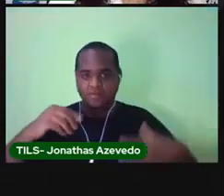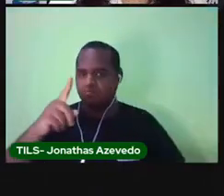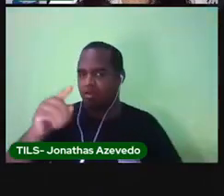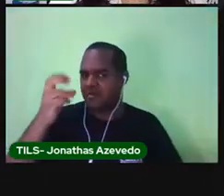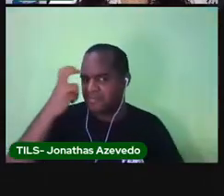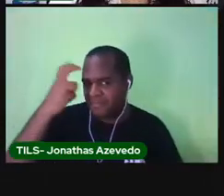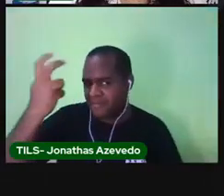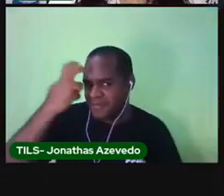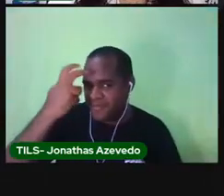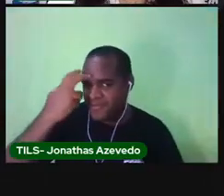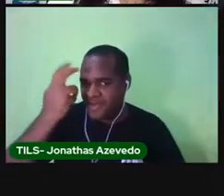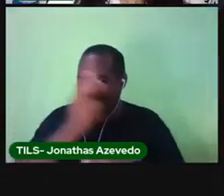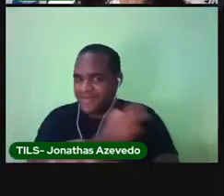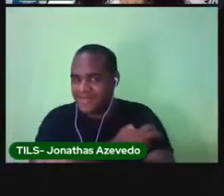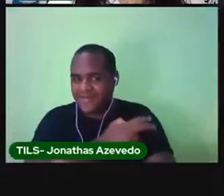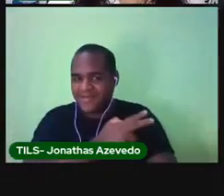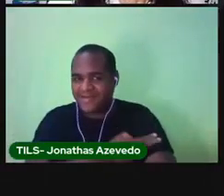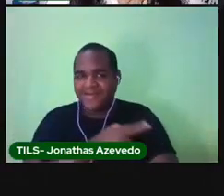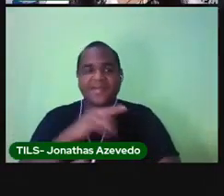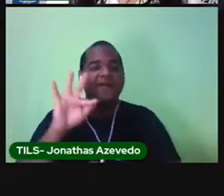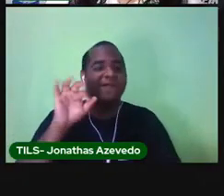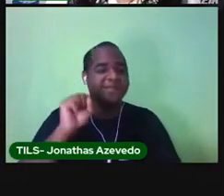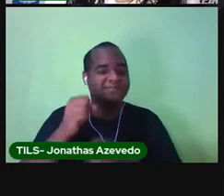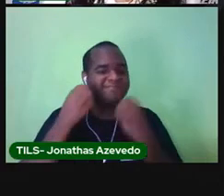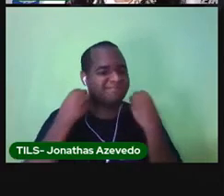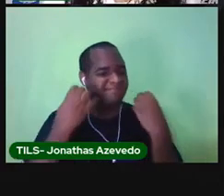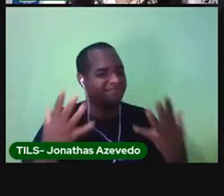sabida esse segundo ano de feira de Santana.